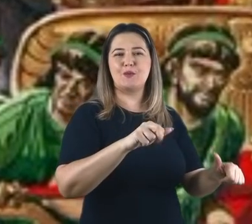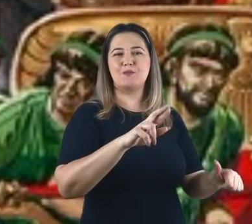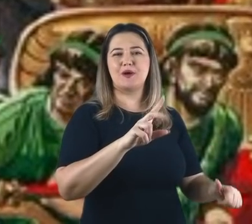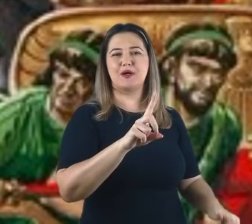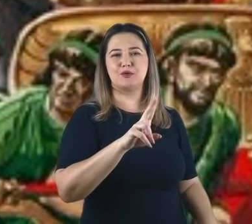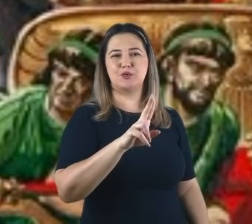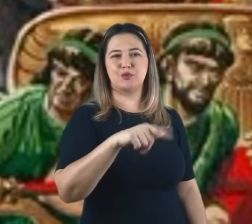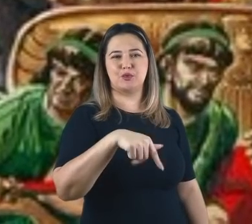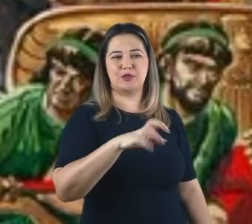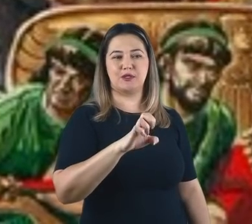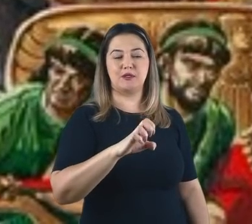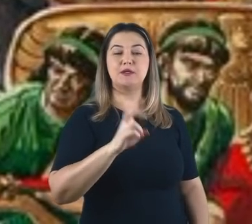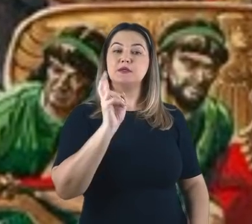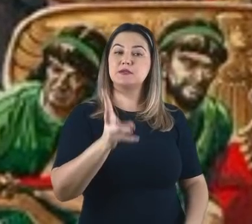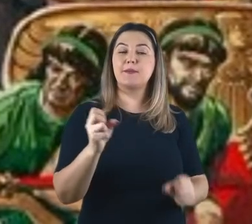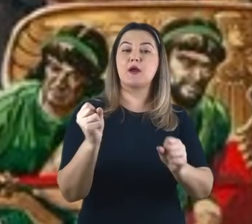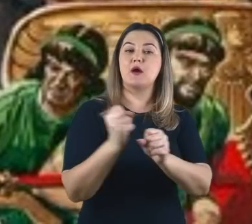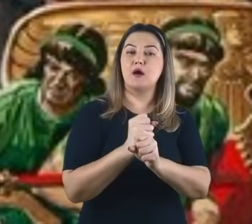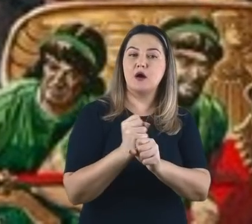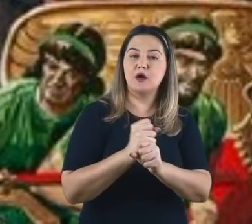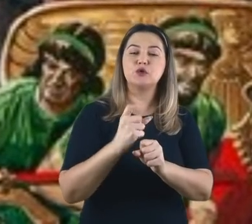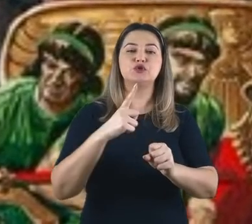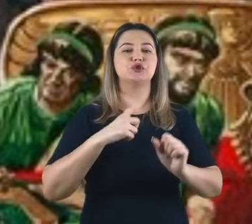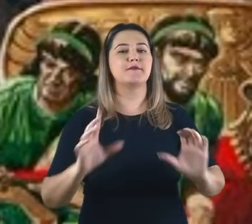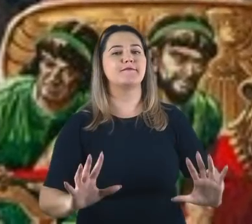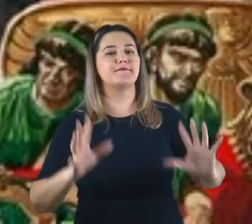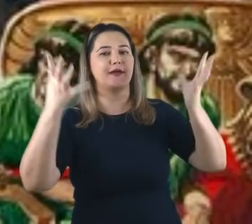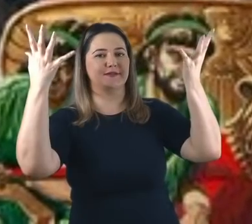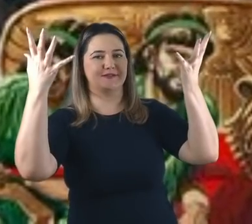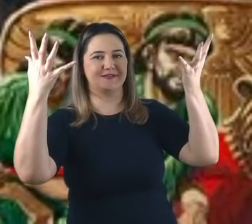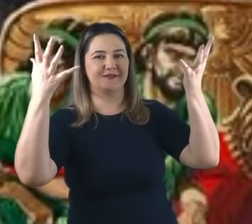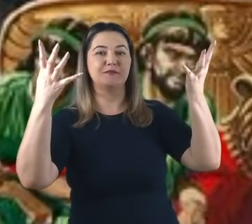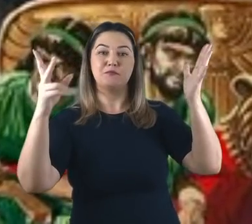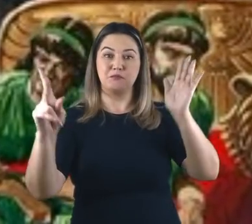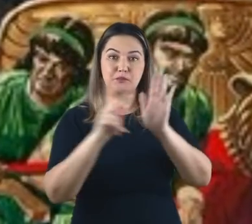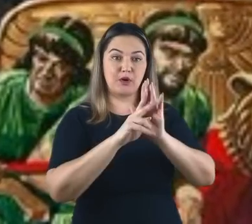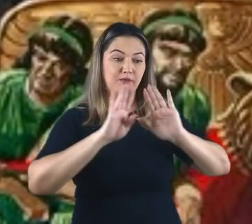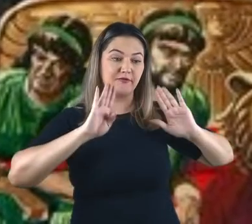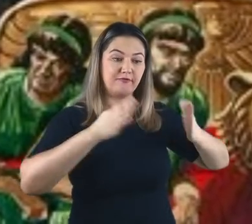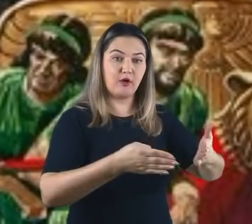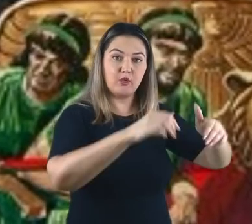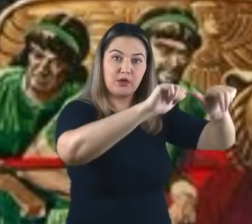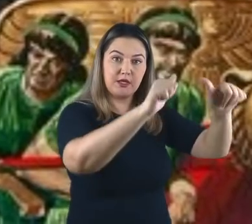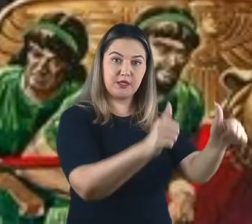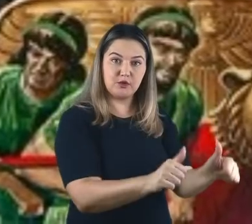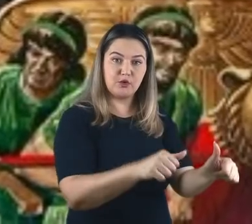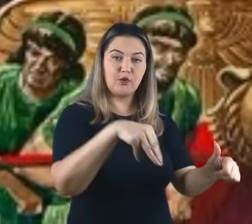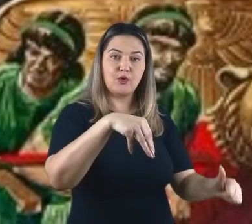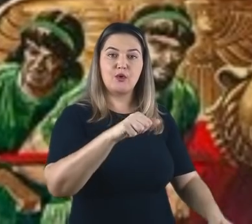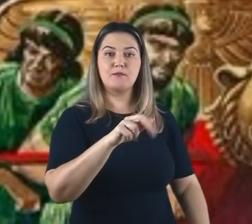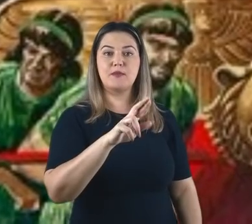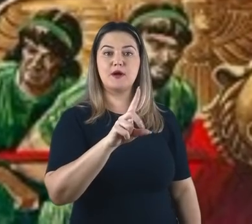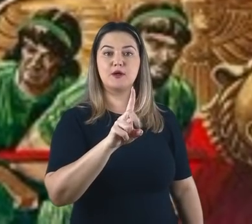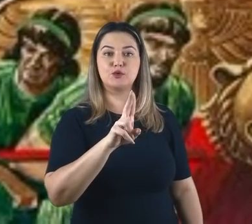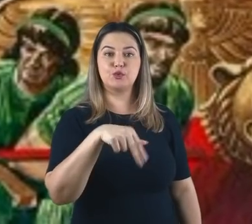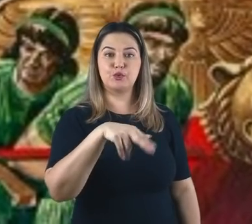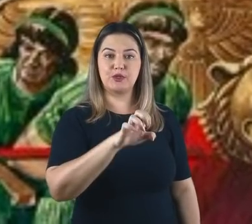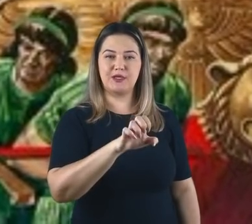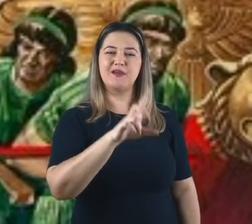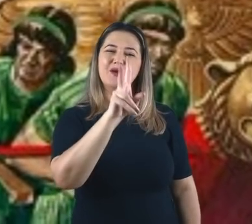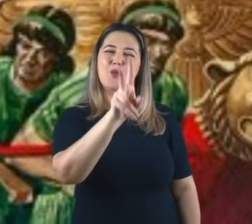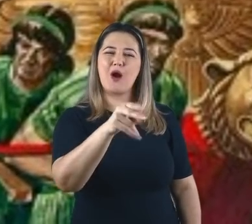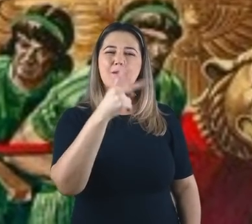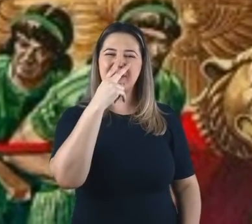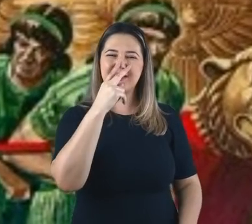Todos os anos, havia uma festa em homenagem a Marduk. Era o Actu, ou a festa de ano novo da Babilônia. Era uma ocasião especialmente